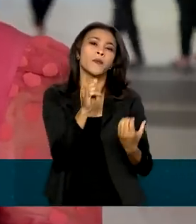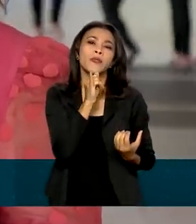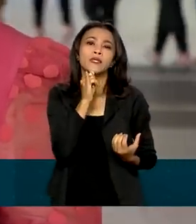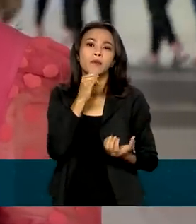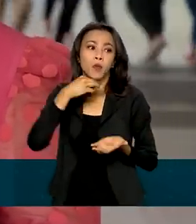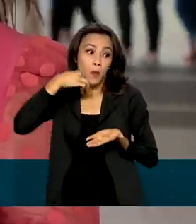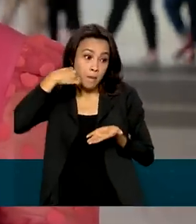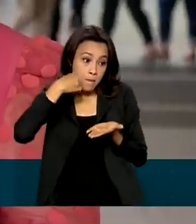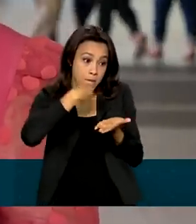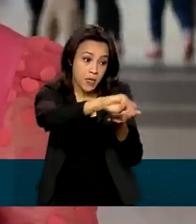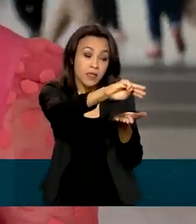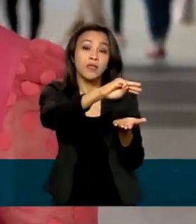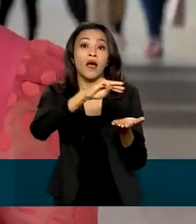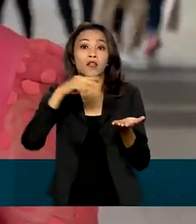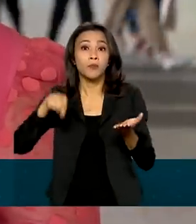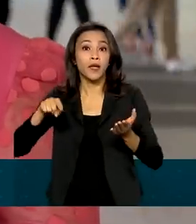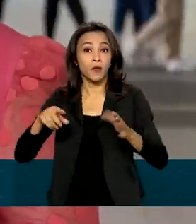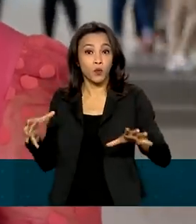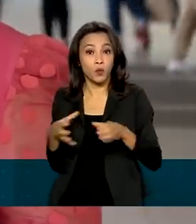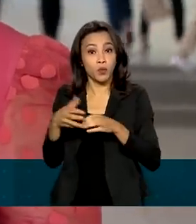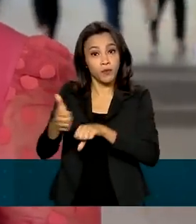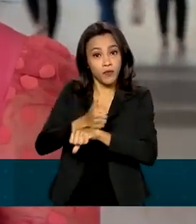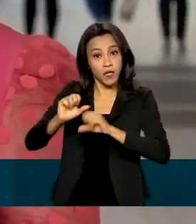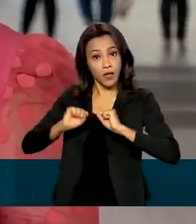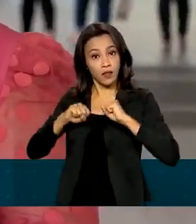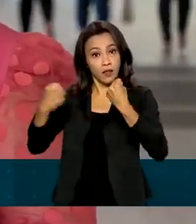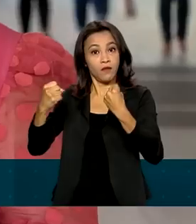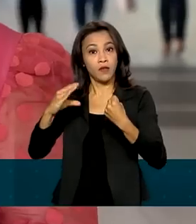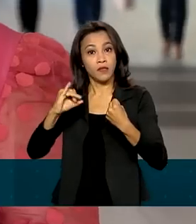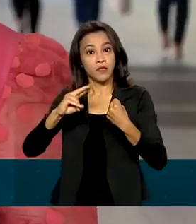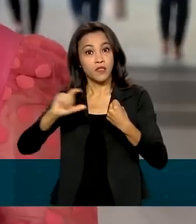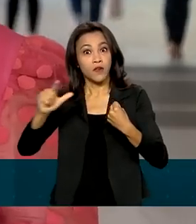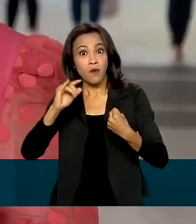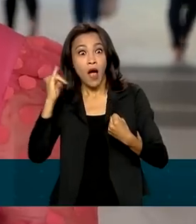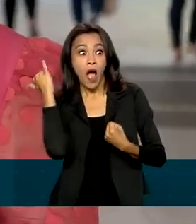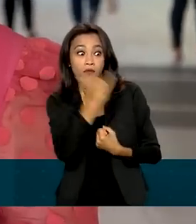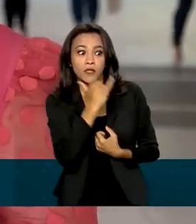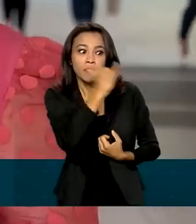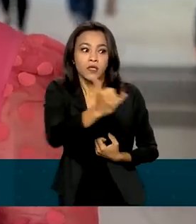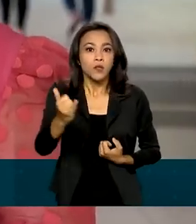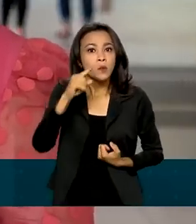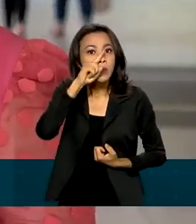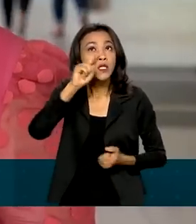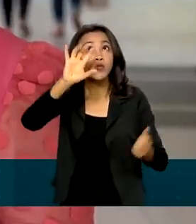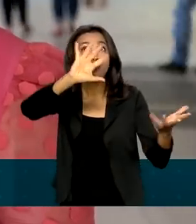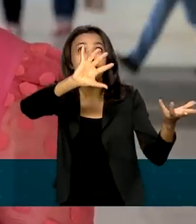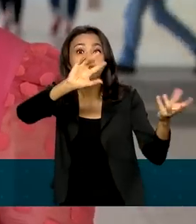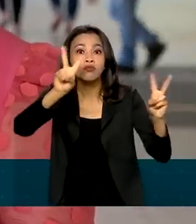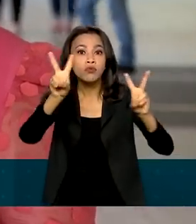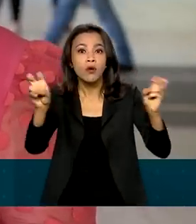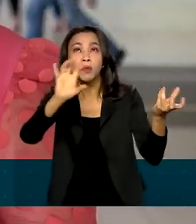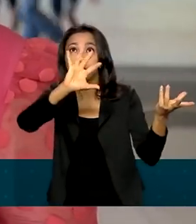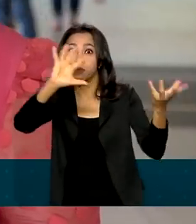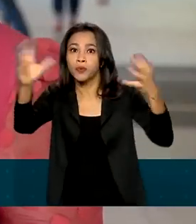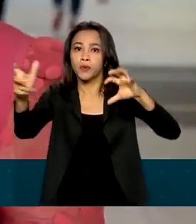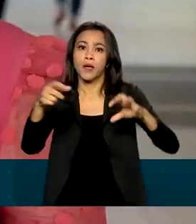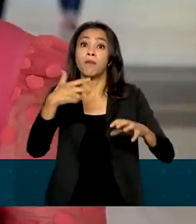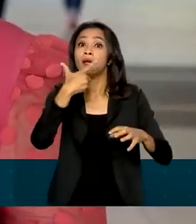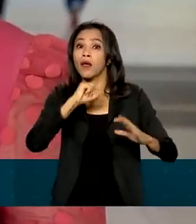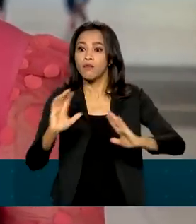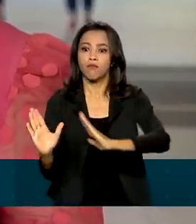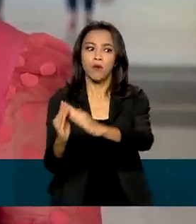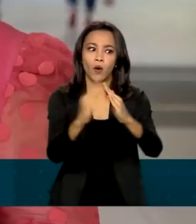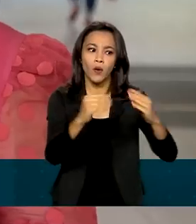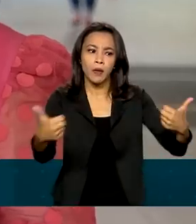mensagens de texto pela Defesa Civil com alertas sobre os perigos do clima. O aviso faz com que os moradores das áreas de risco